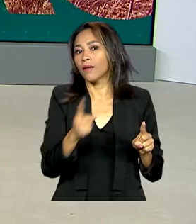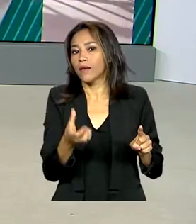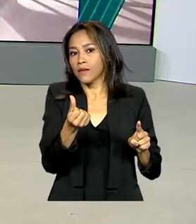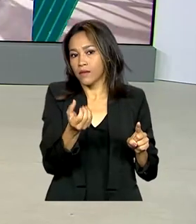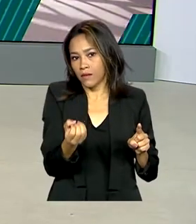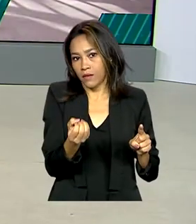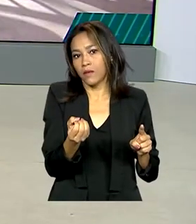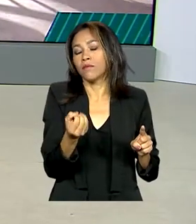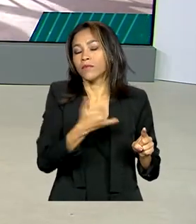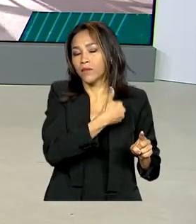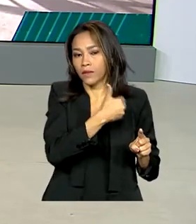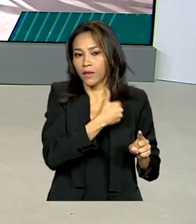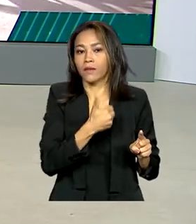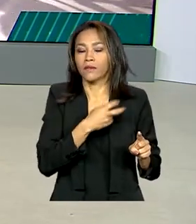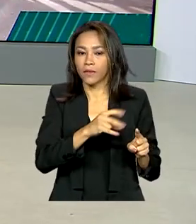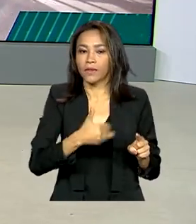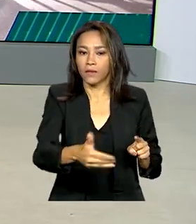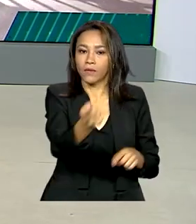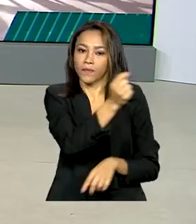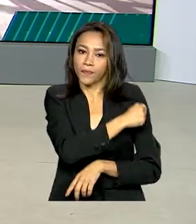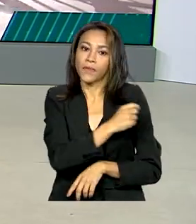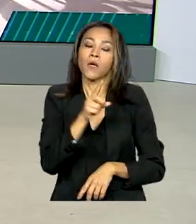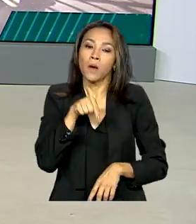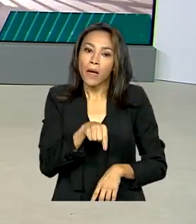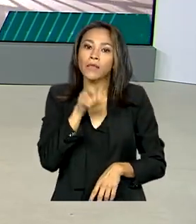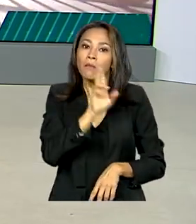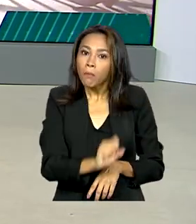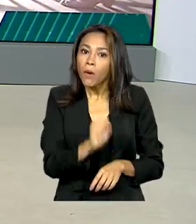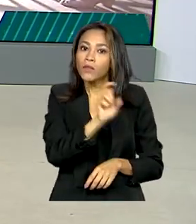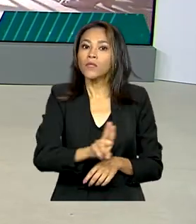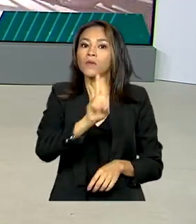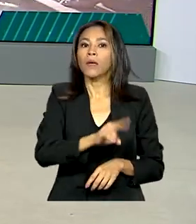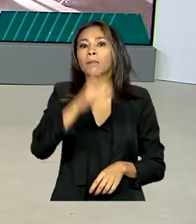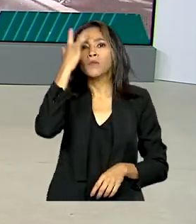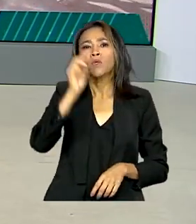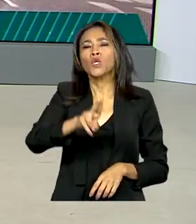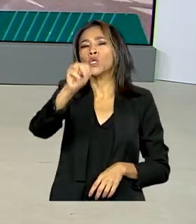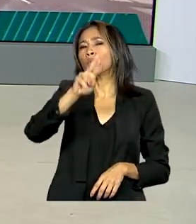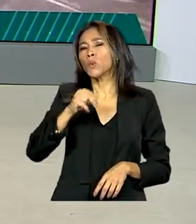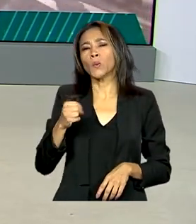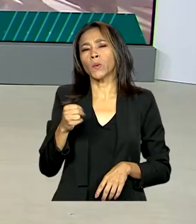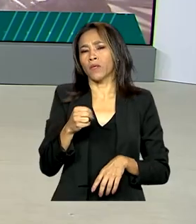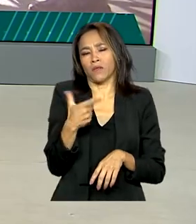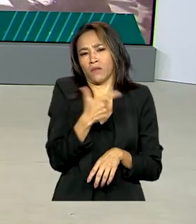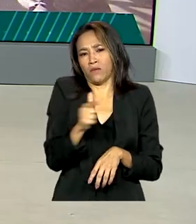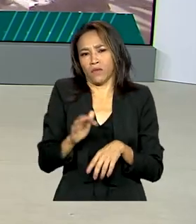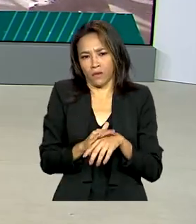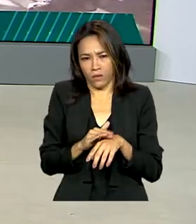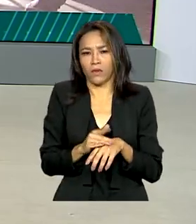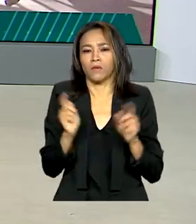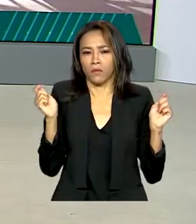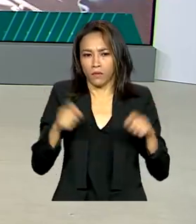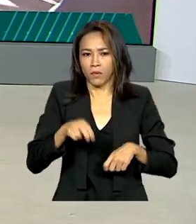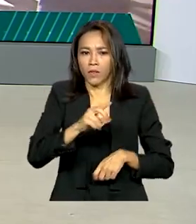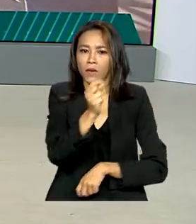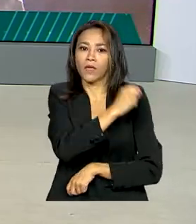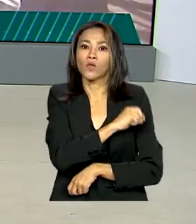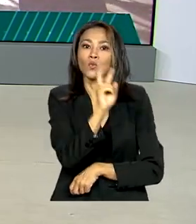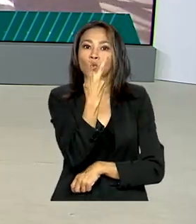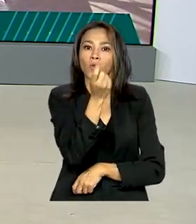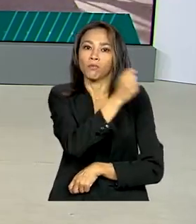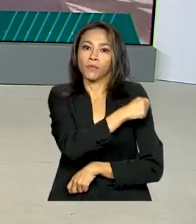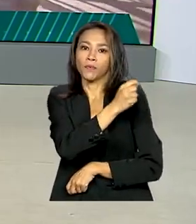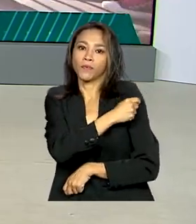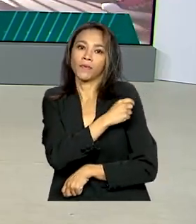80%. É a primeira vacina que também pode ser utilizada em pessoas que nunca tiveram a doença. A aplicação será com duas doses